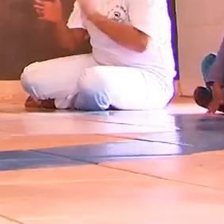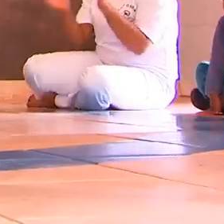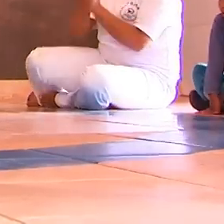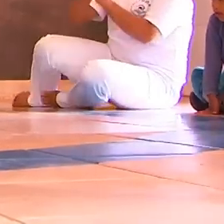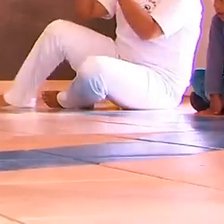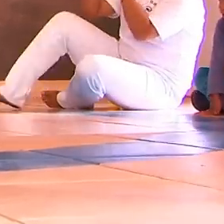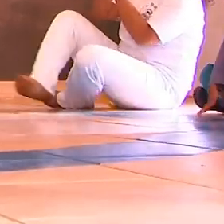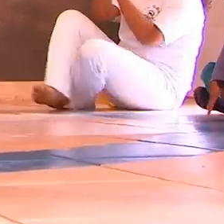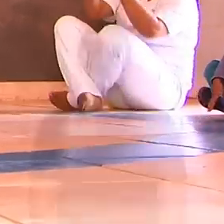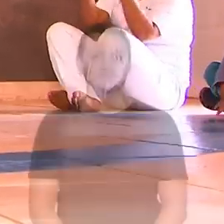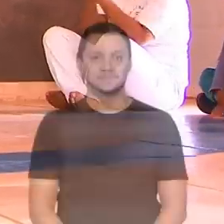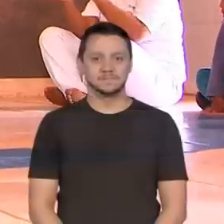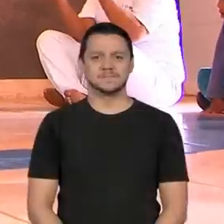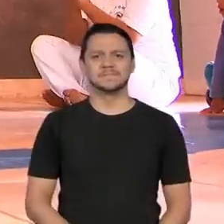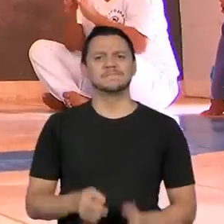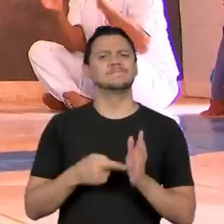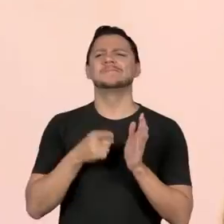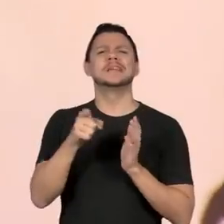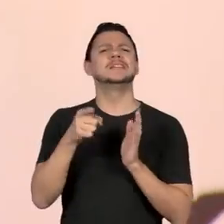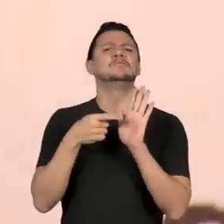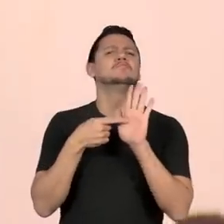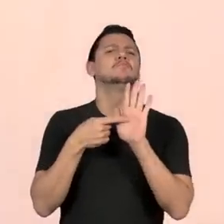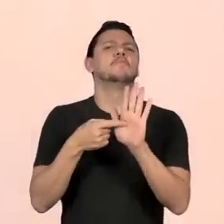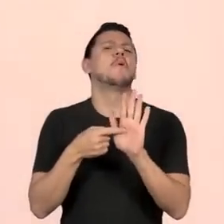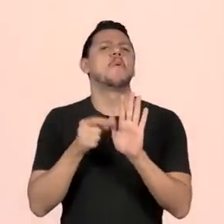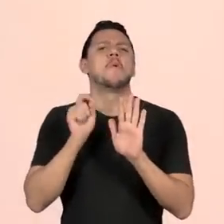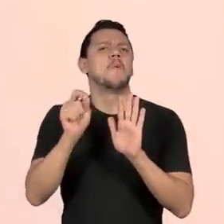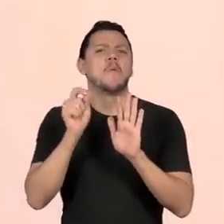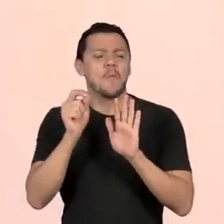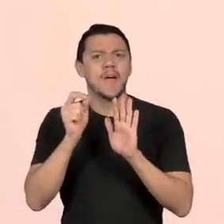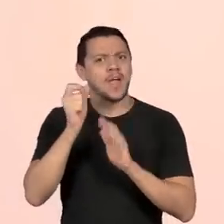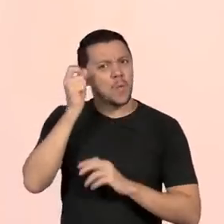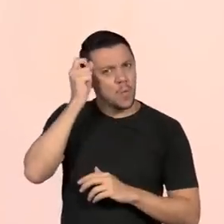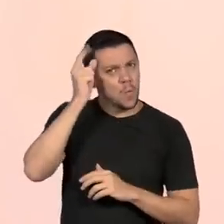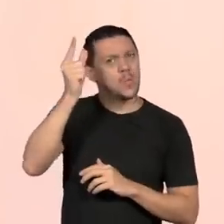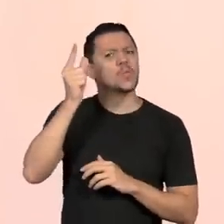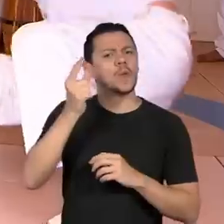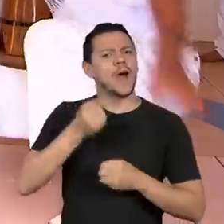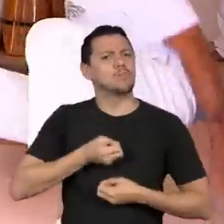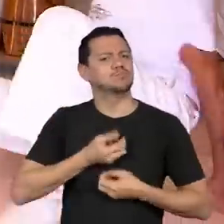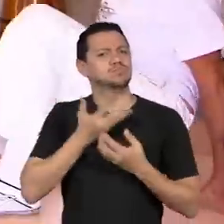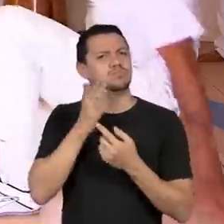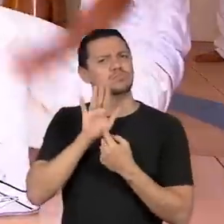Essa é uma das expressões culturais mais importantes da nossa história.